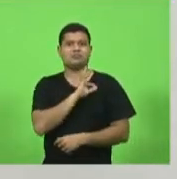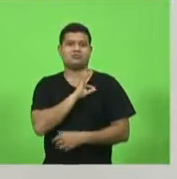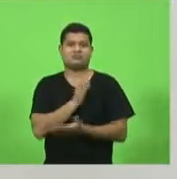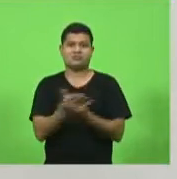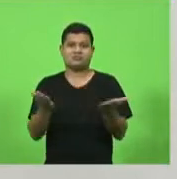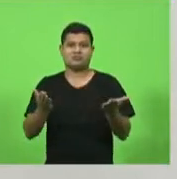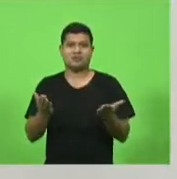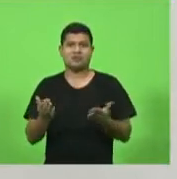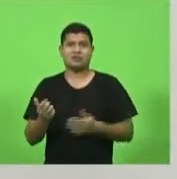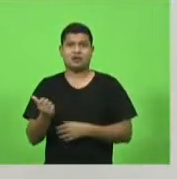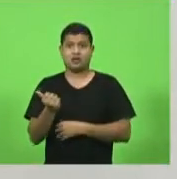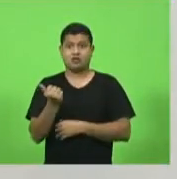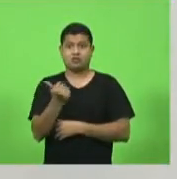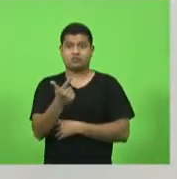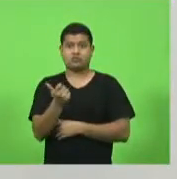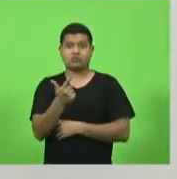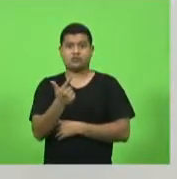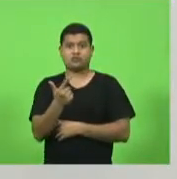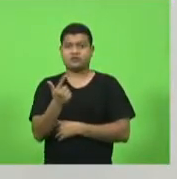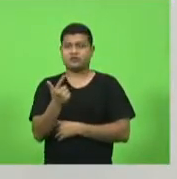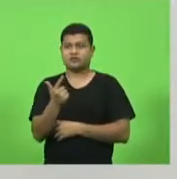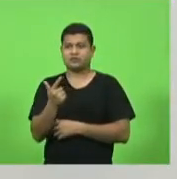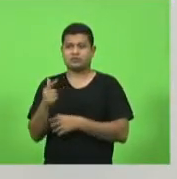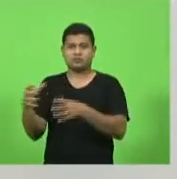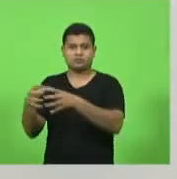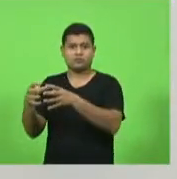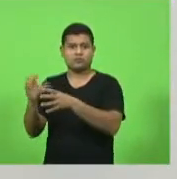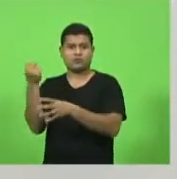Para 12 policiais, para o oitavo batalhão?